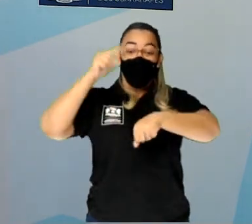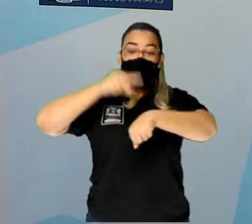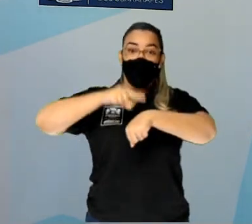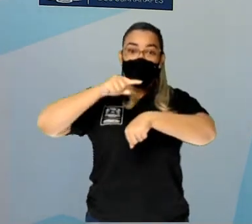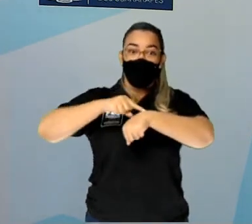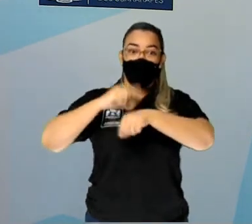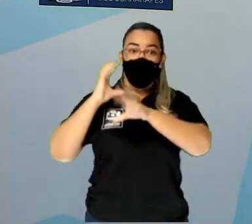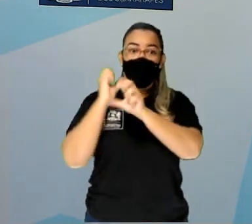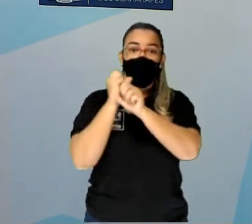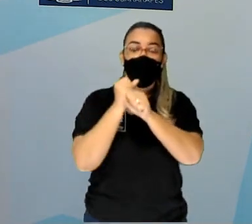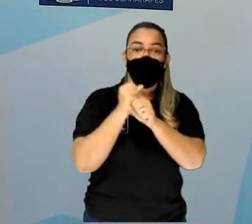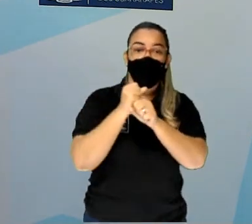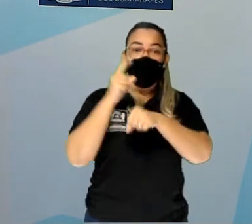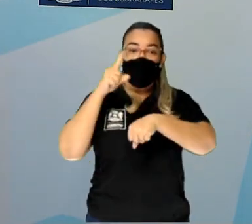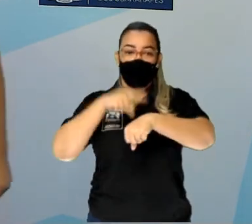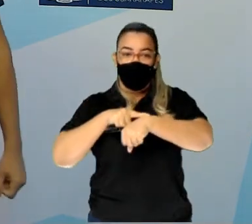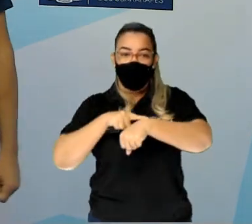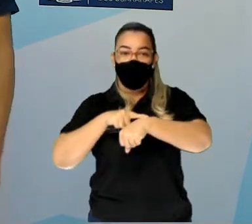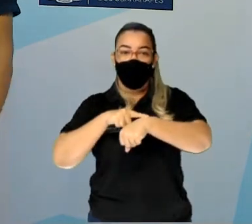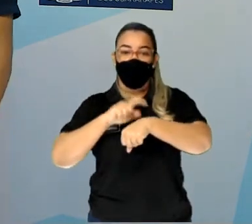seu símbolo é S.